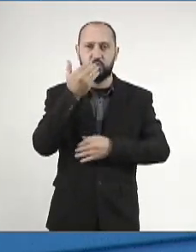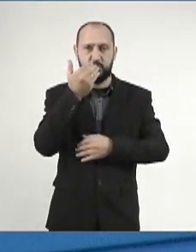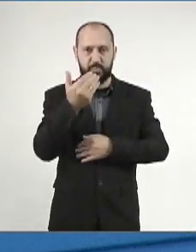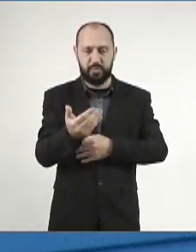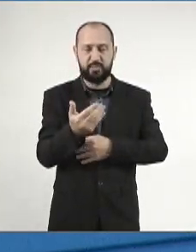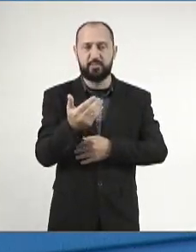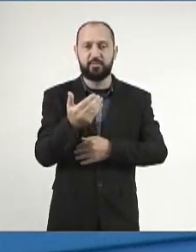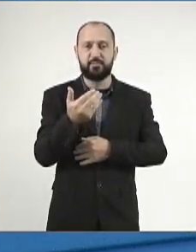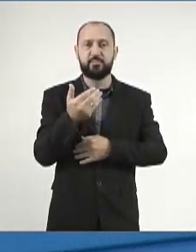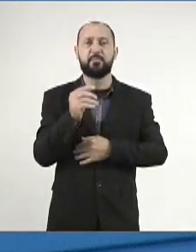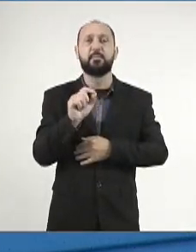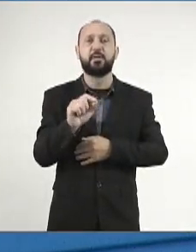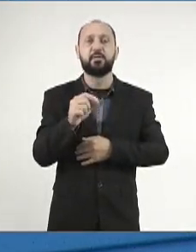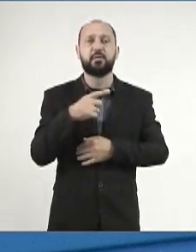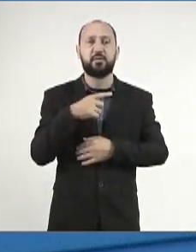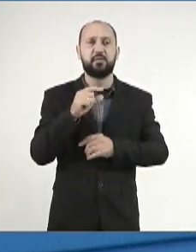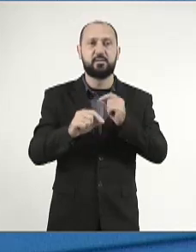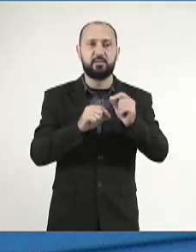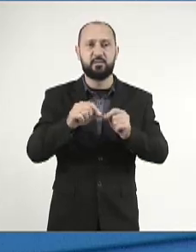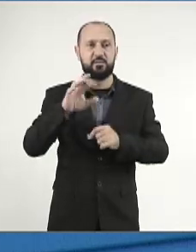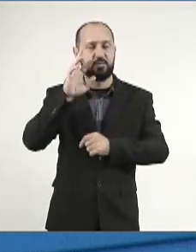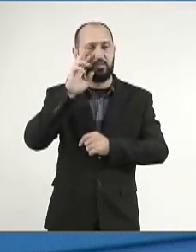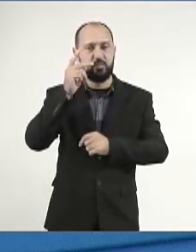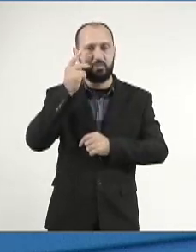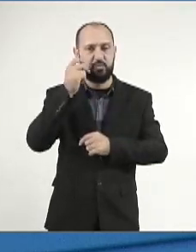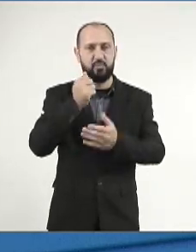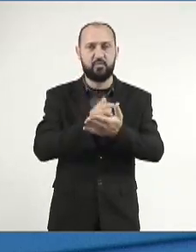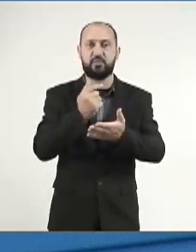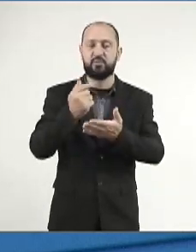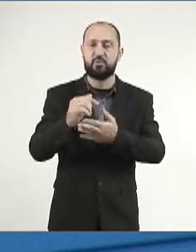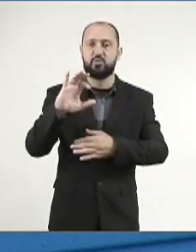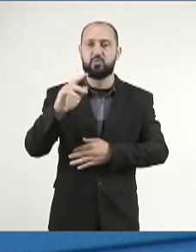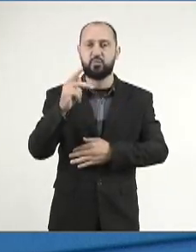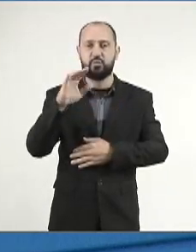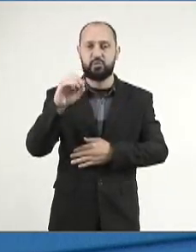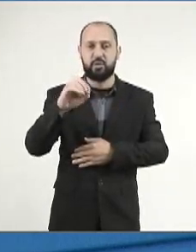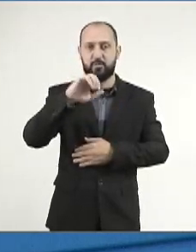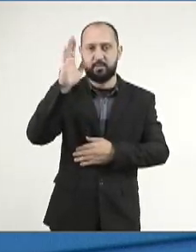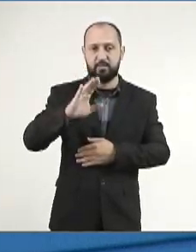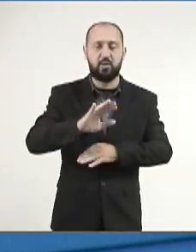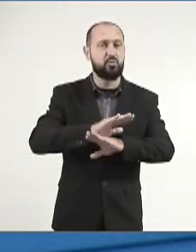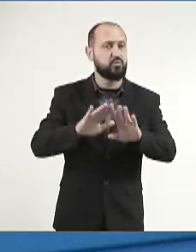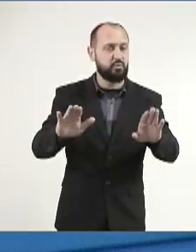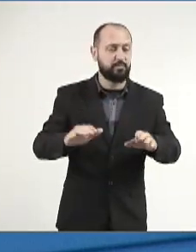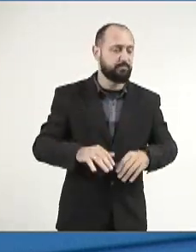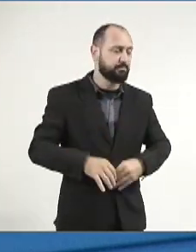pedido para que haja esse reconhecimento oficial do Chaco brasileiro. Era o que tinha. Obrigado.